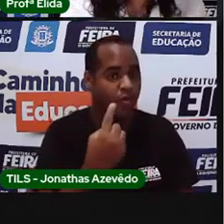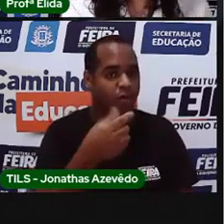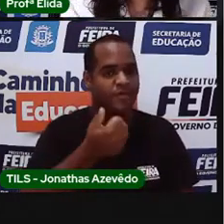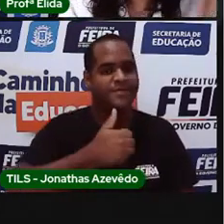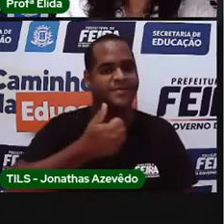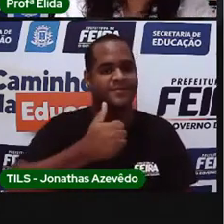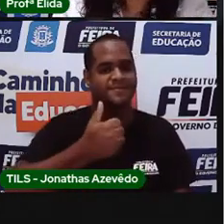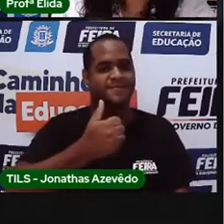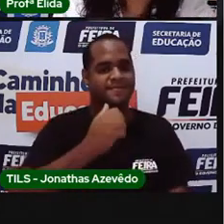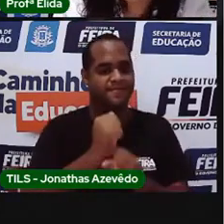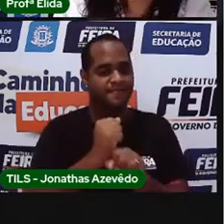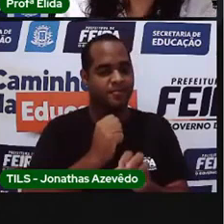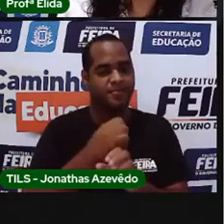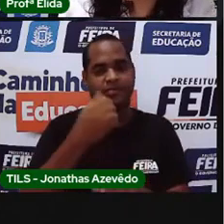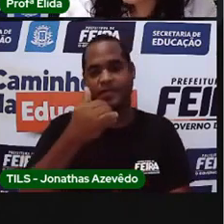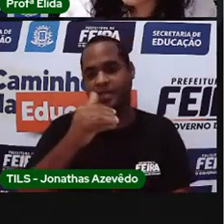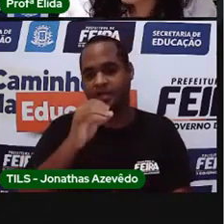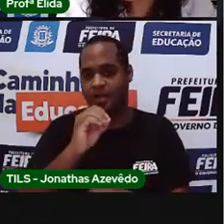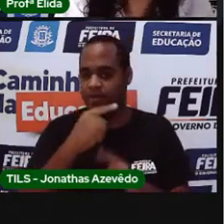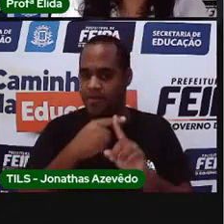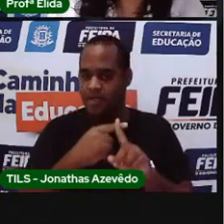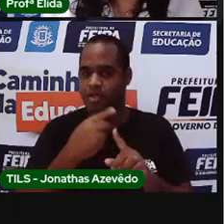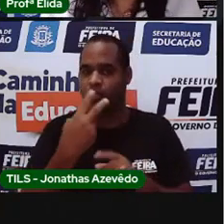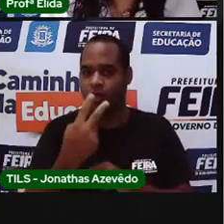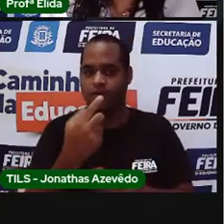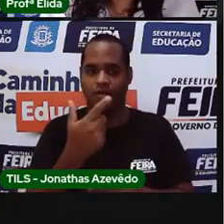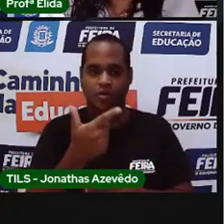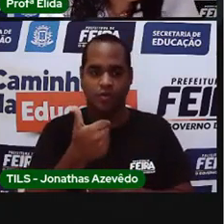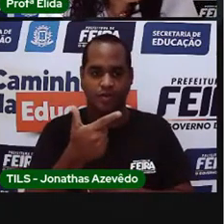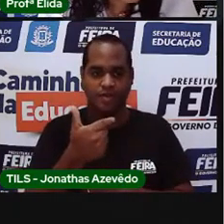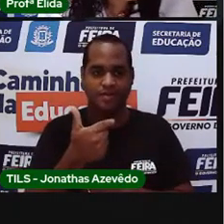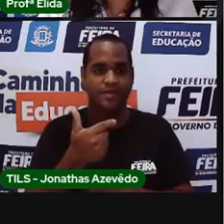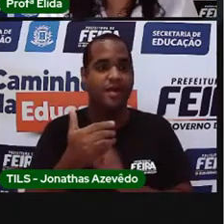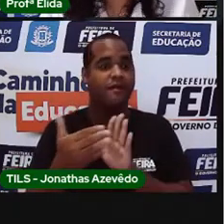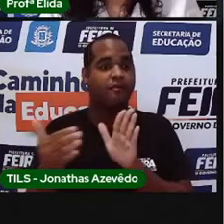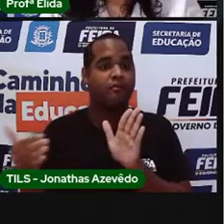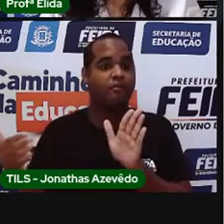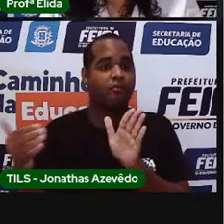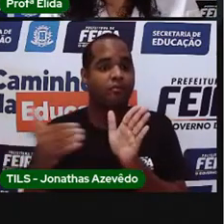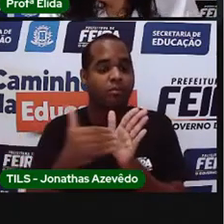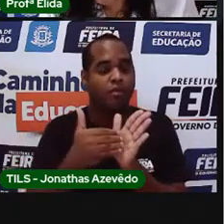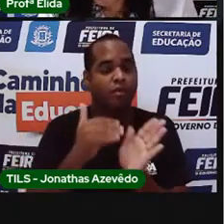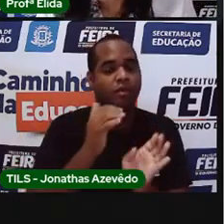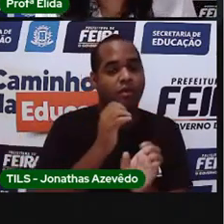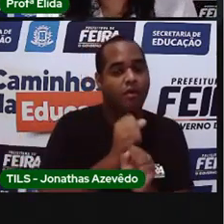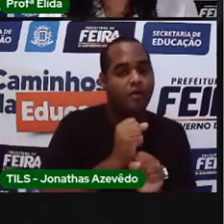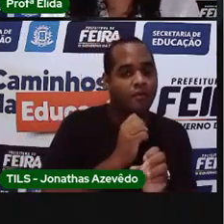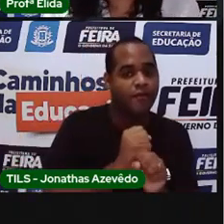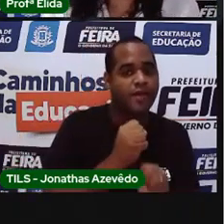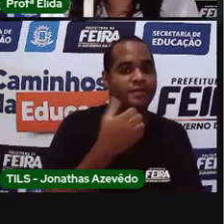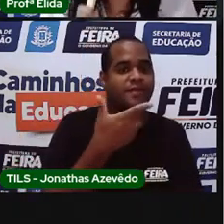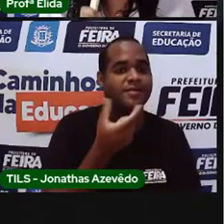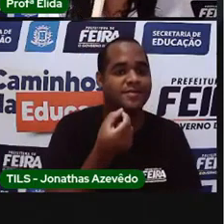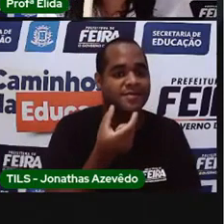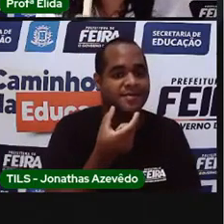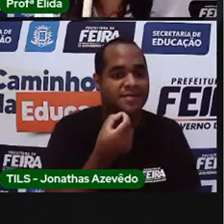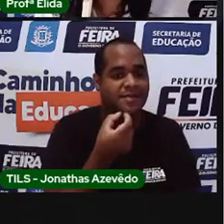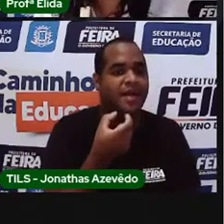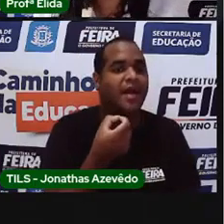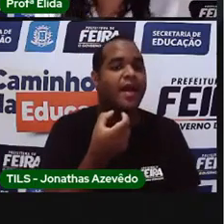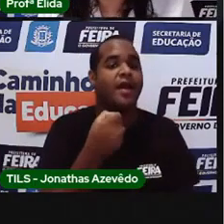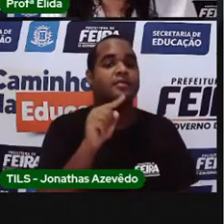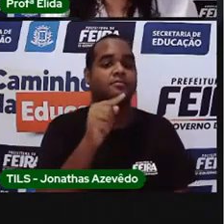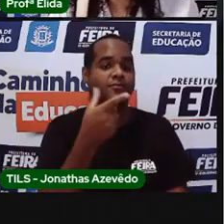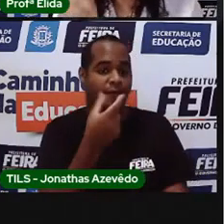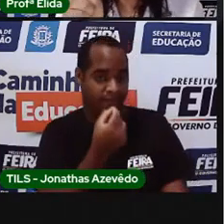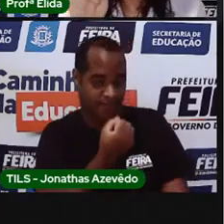10 mais 2, 12 Até chegar no número 20. E aí, no